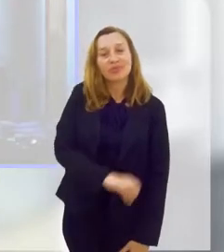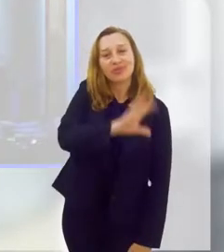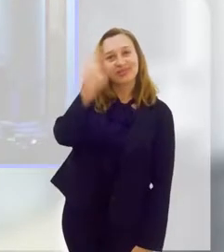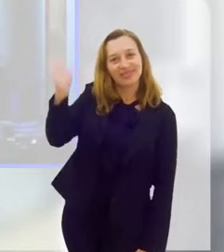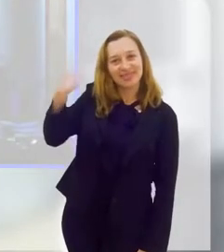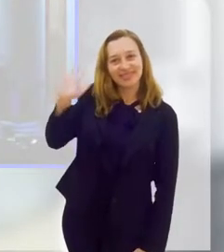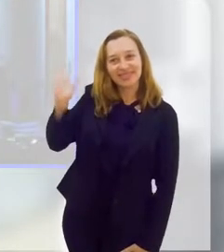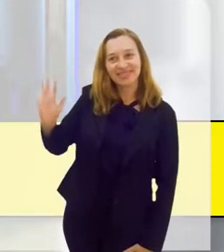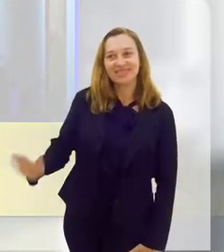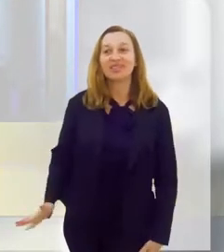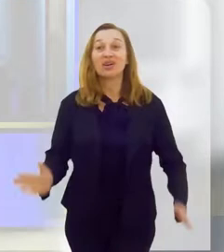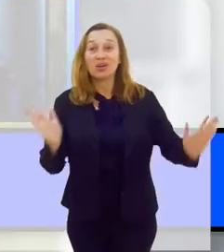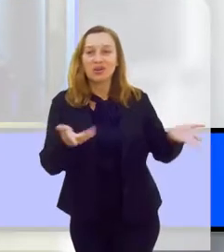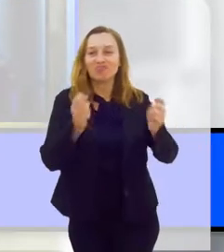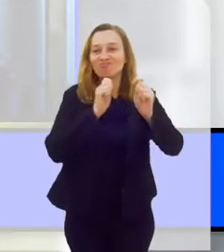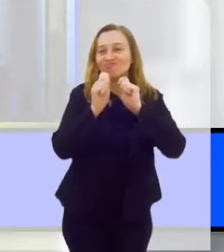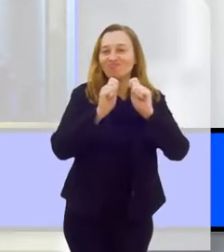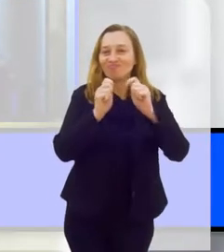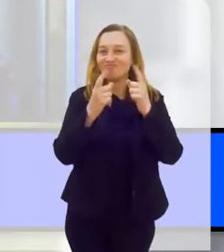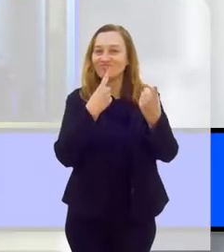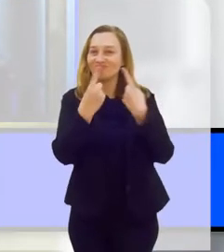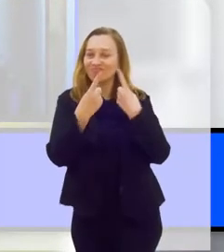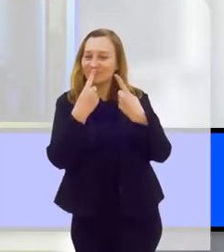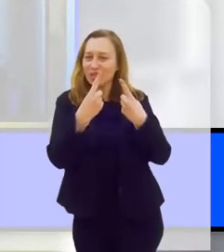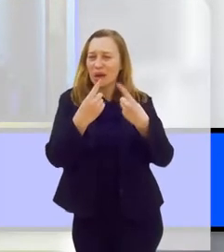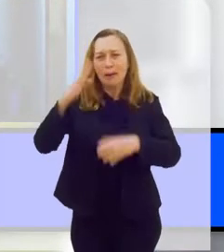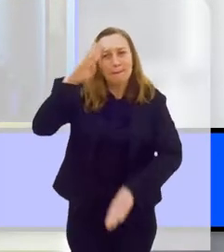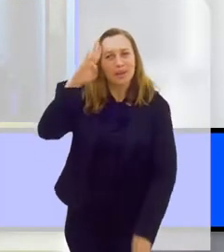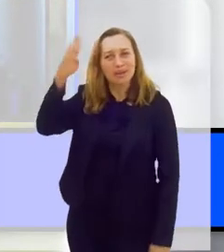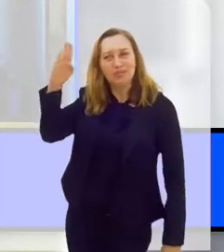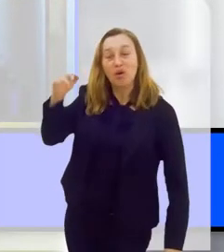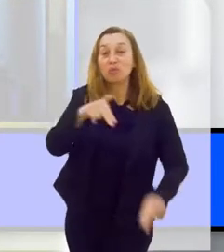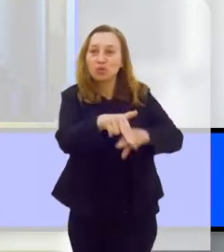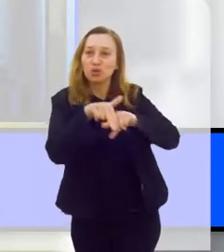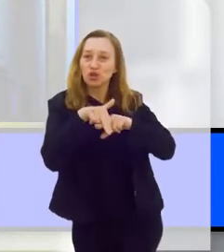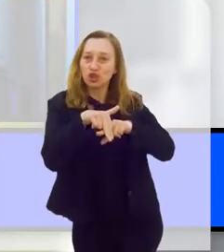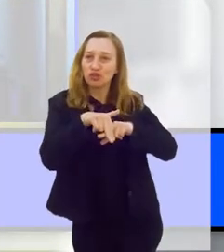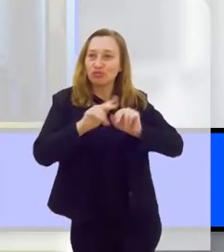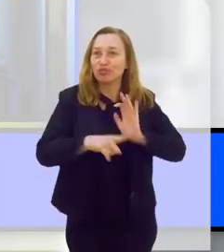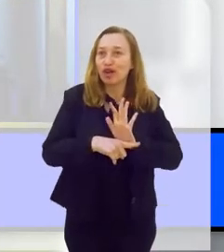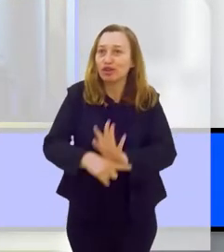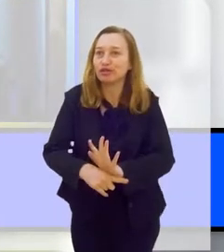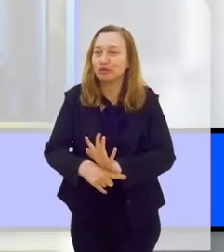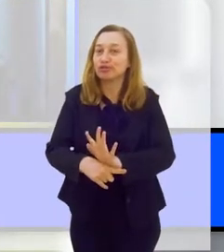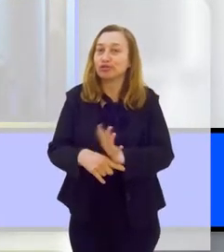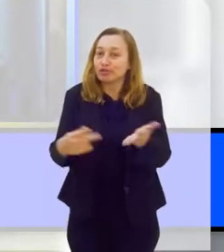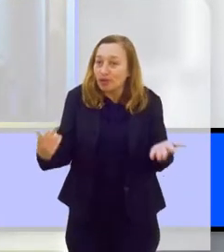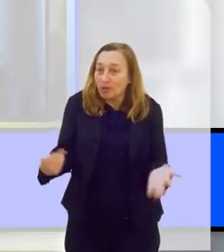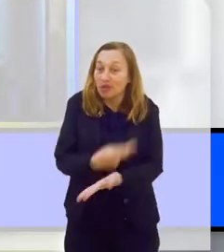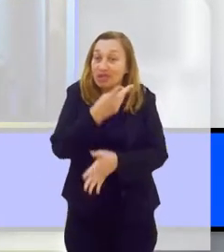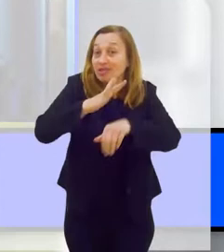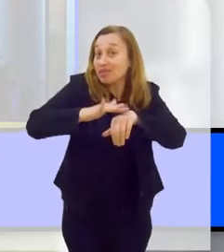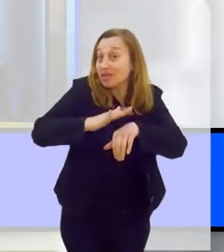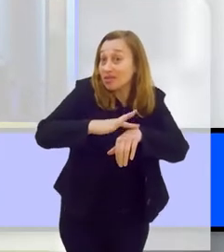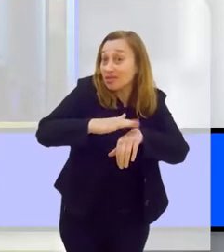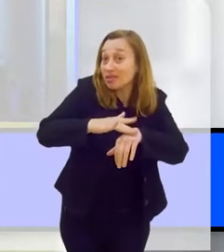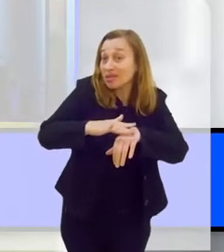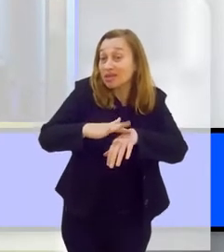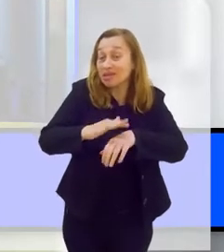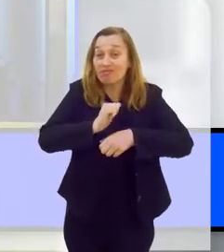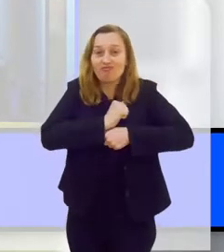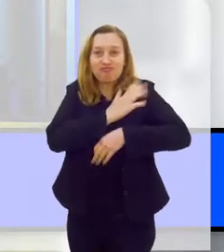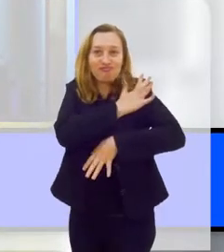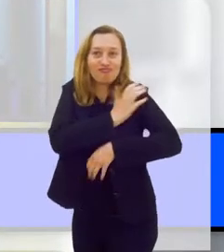Olá, o Alerje Debate de hoje vai falar sobre uma das principais causas que contribuem para o surgimento de doenças